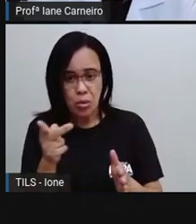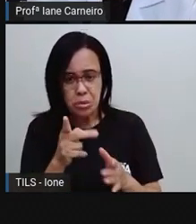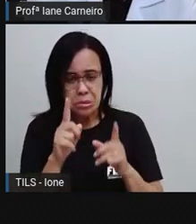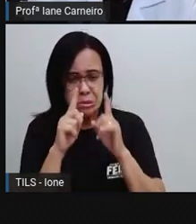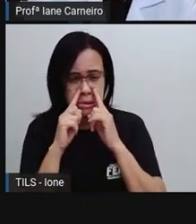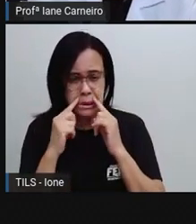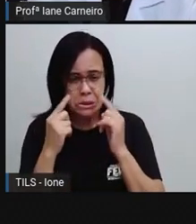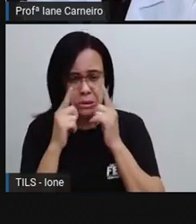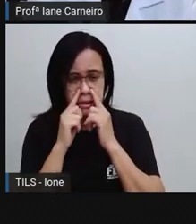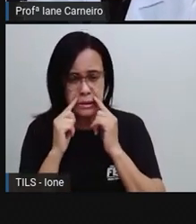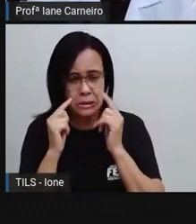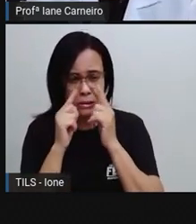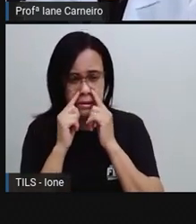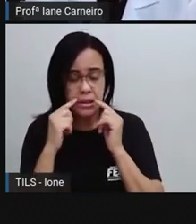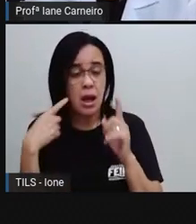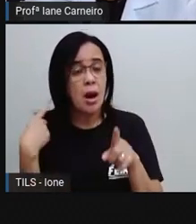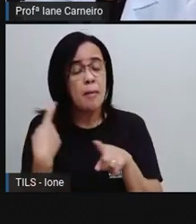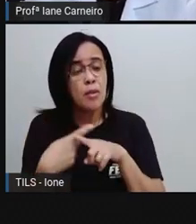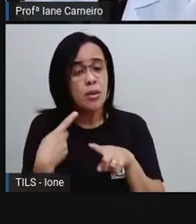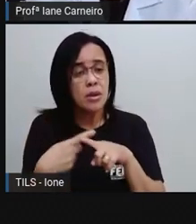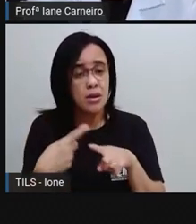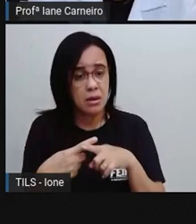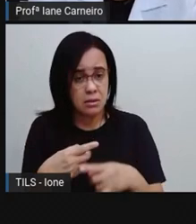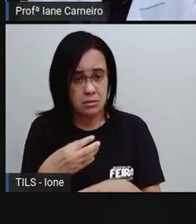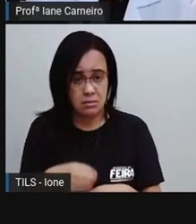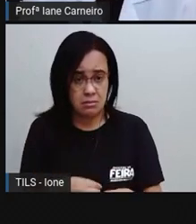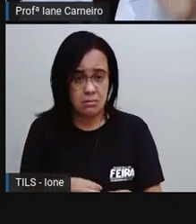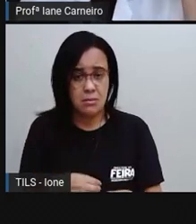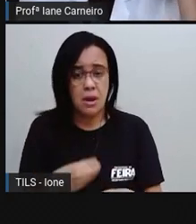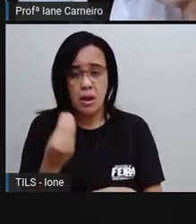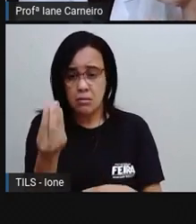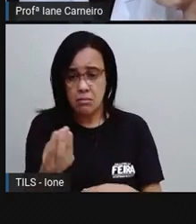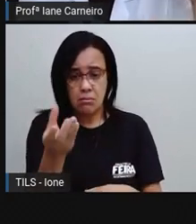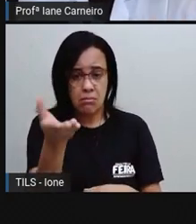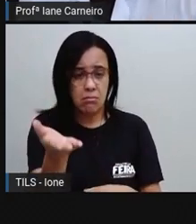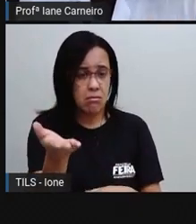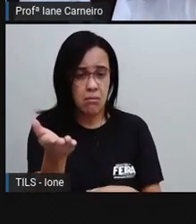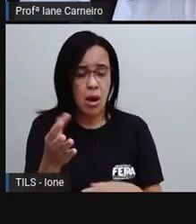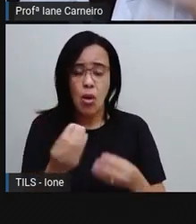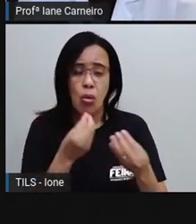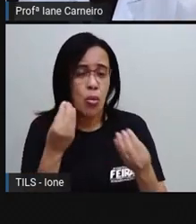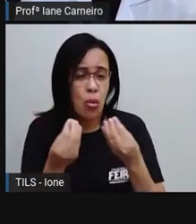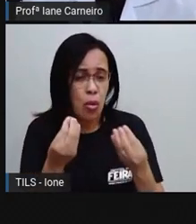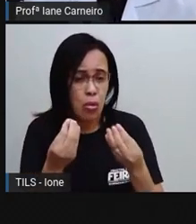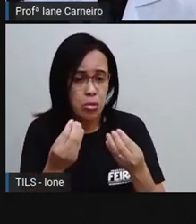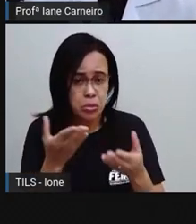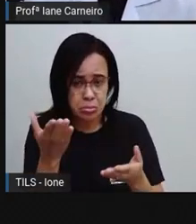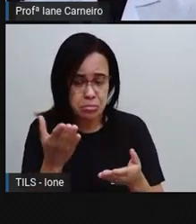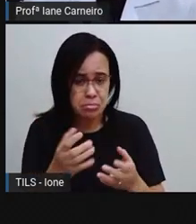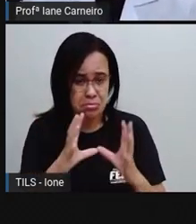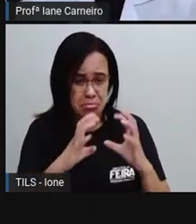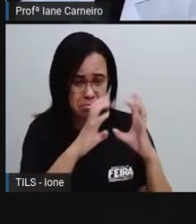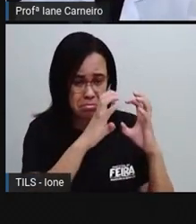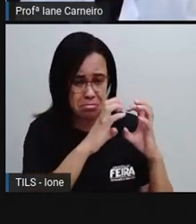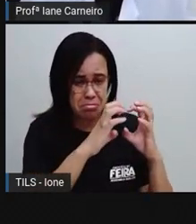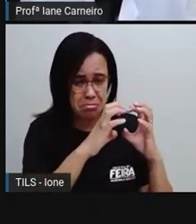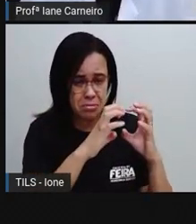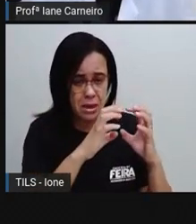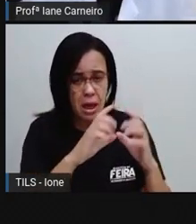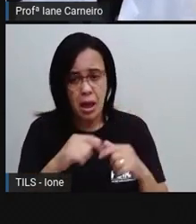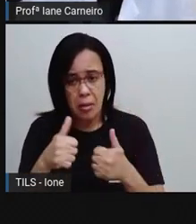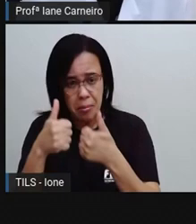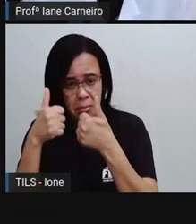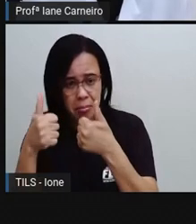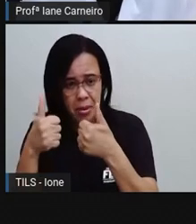E aí, como os dois ficaram após a briga? Eles ficaram bem ou ficaram mal? O é que vocês acham? A música já